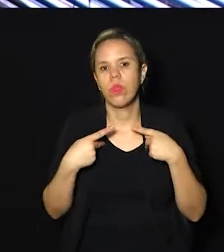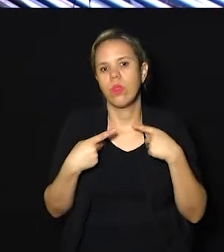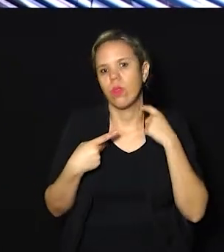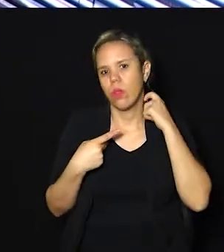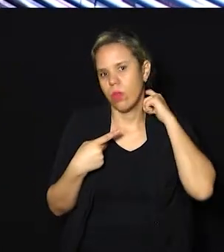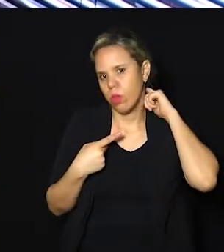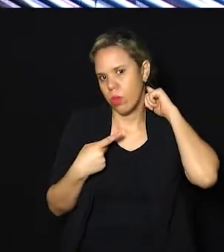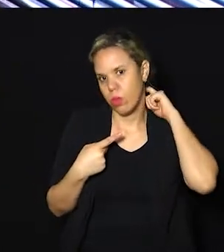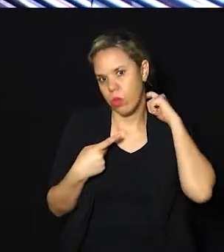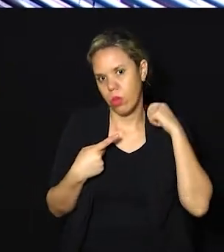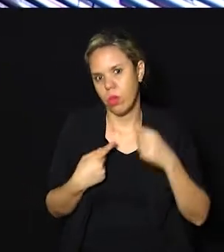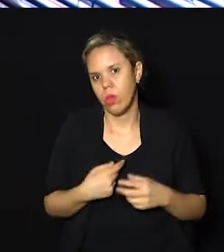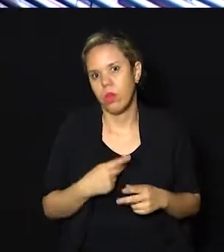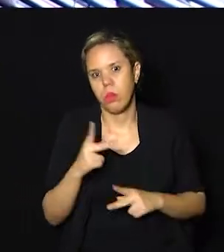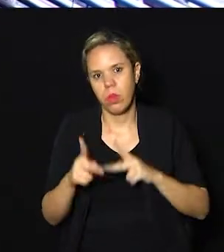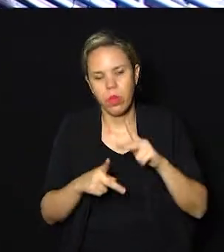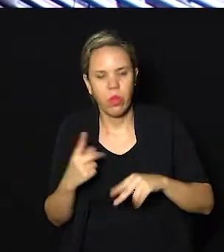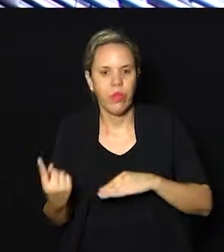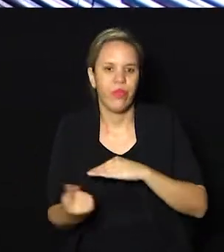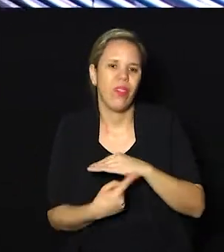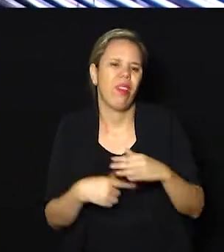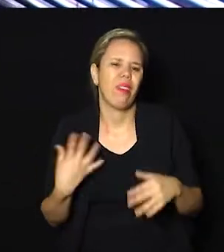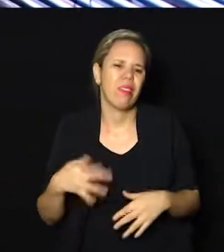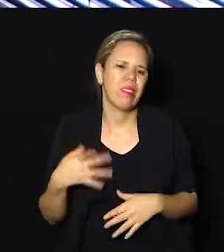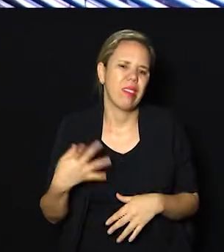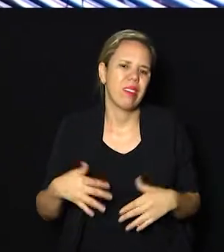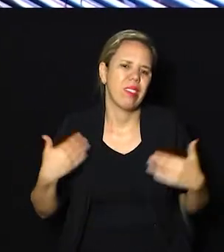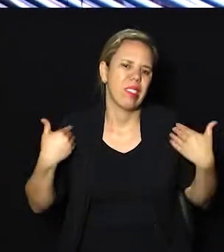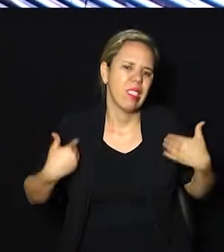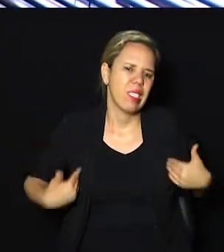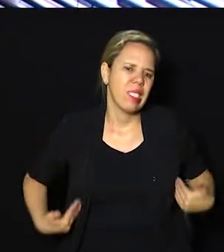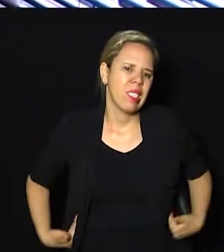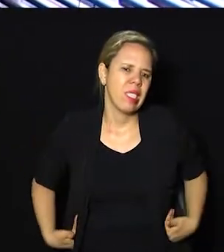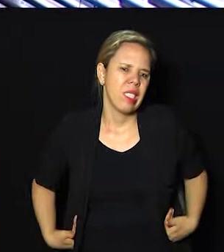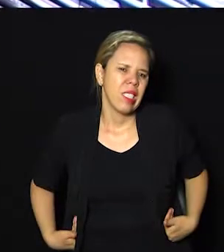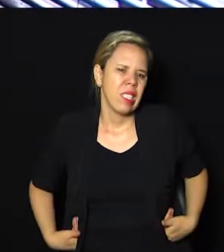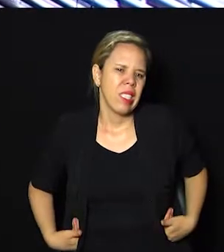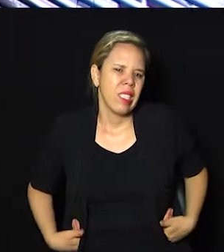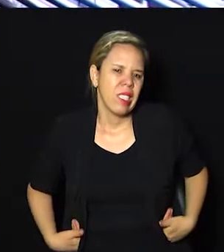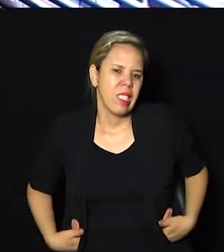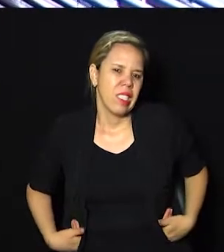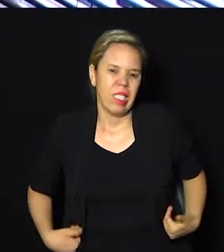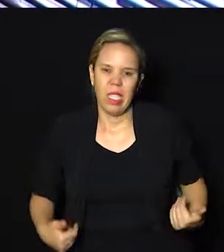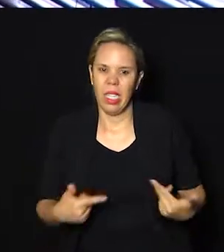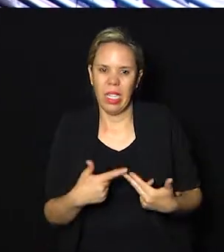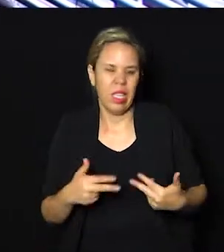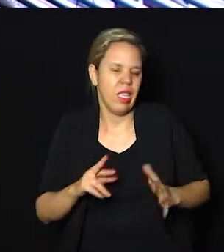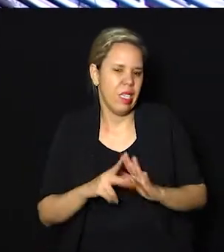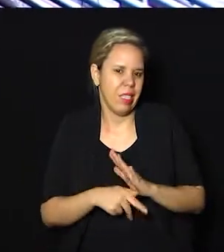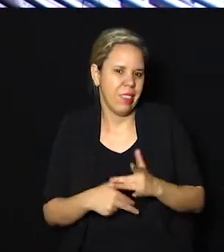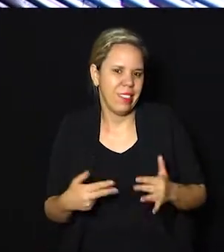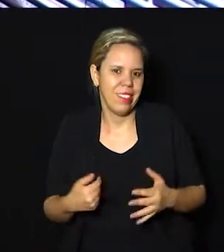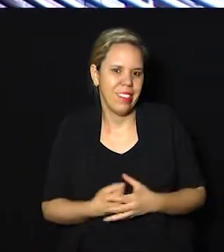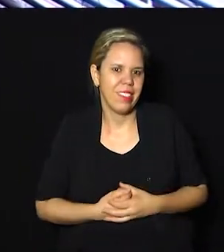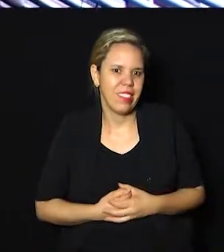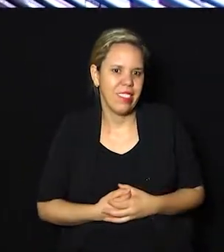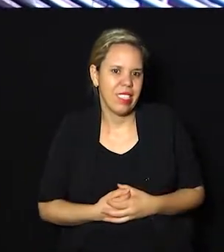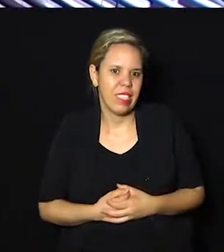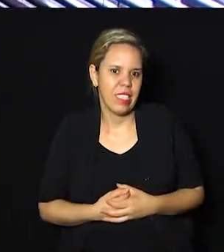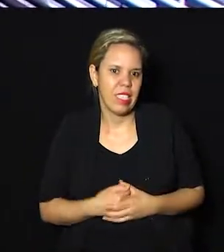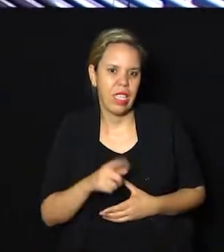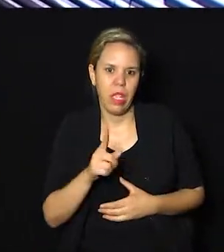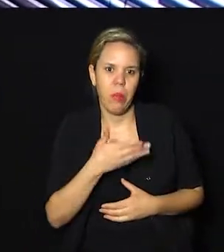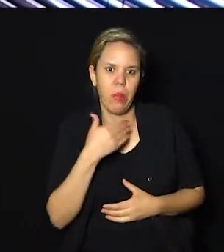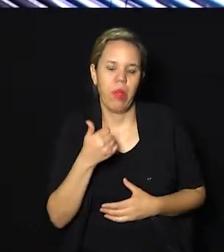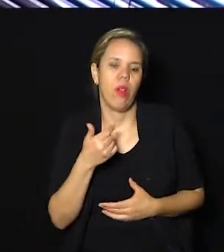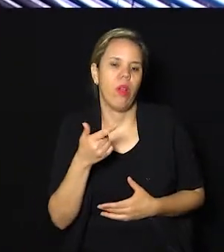né? o ser humano que vem com dor, com dor física, com dor de vários outros tipos de é melhor recompensa, né? Essa